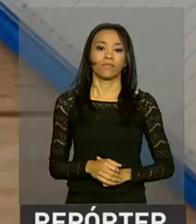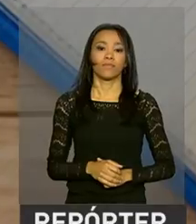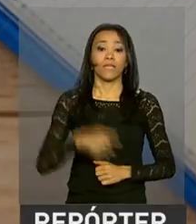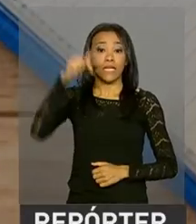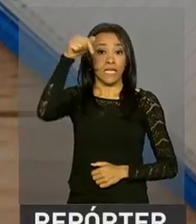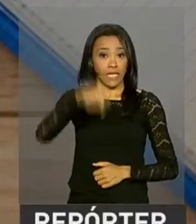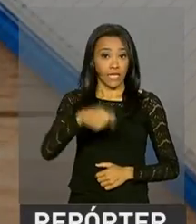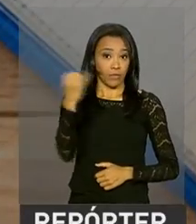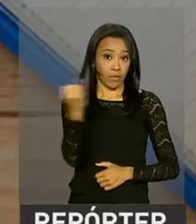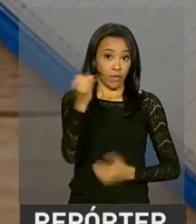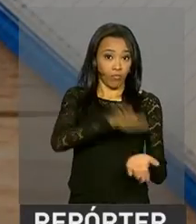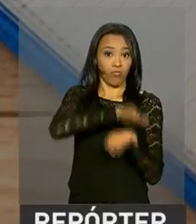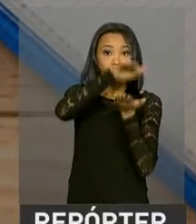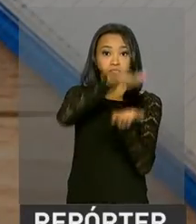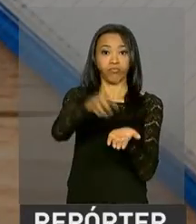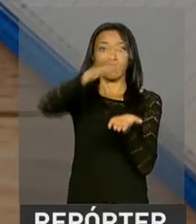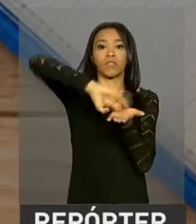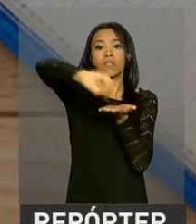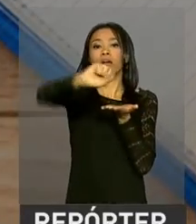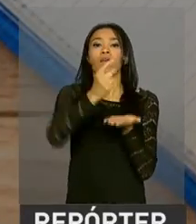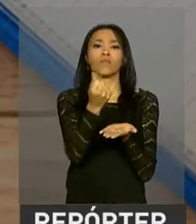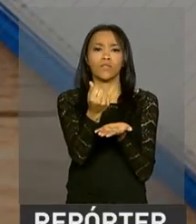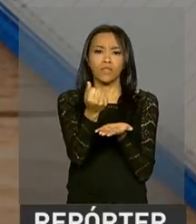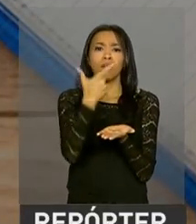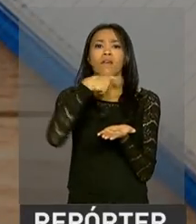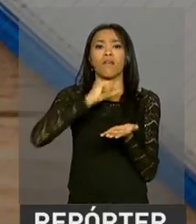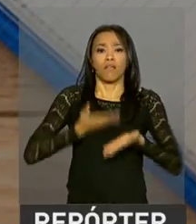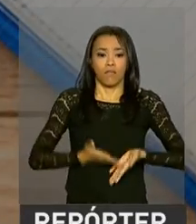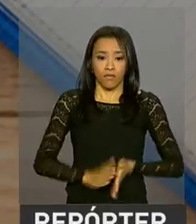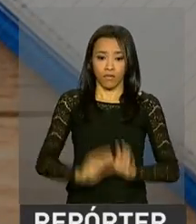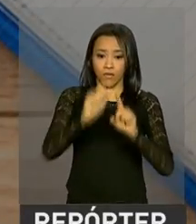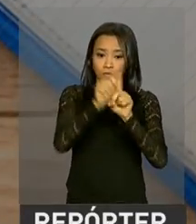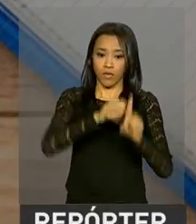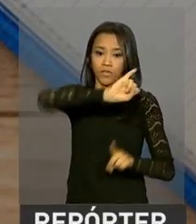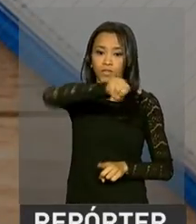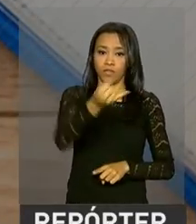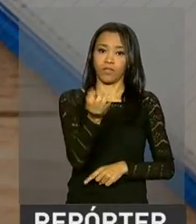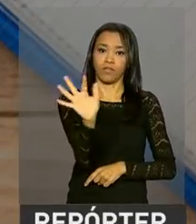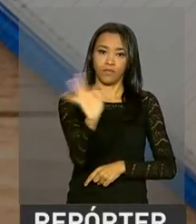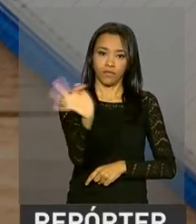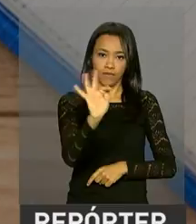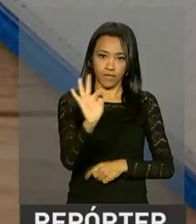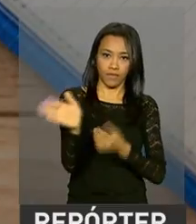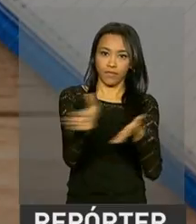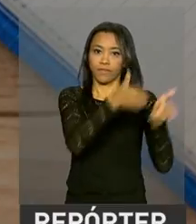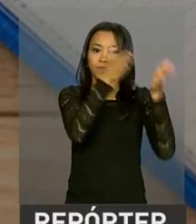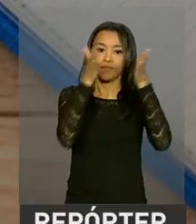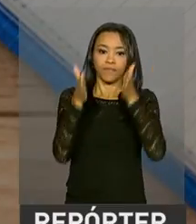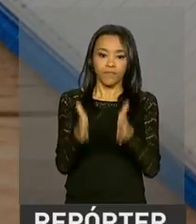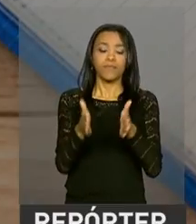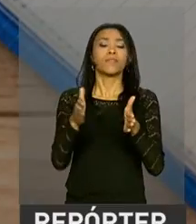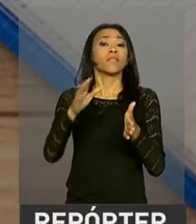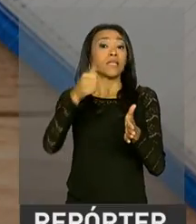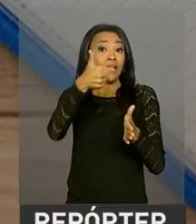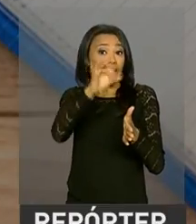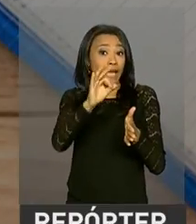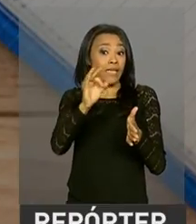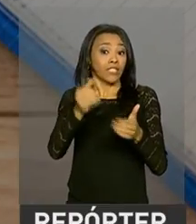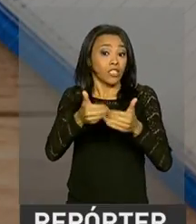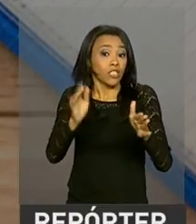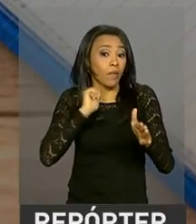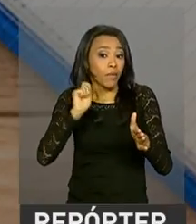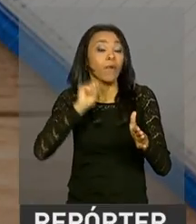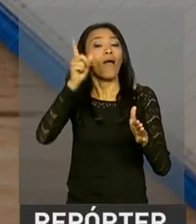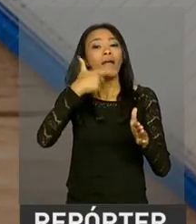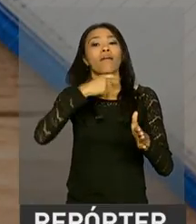Neste primeiro lote, pode sacar o benefício quem nasceu nos meses de janeiro e fevereiro. A partir de 10 de abril, será